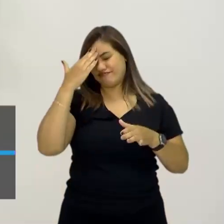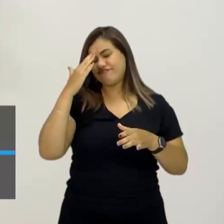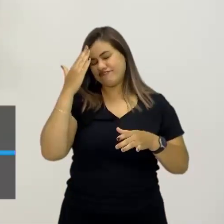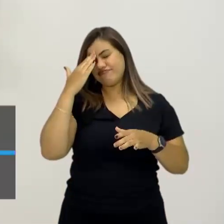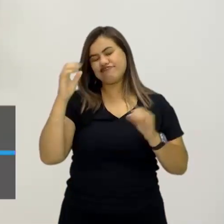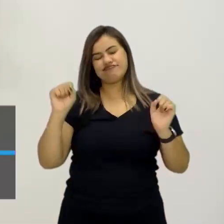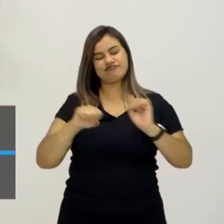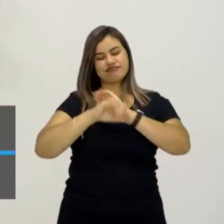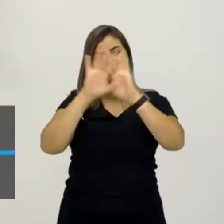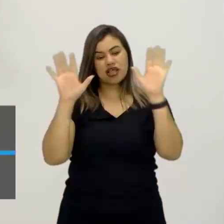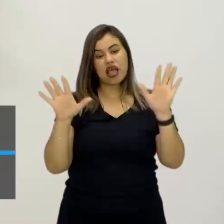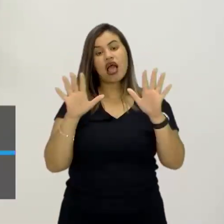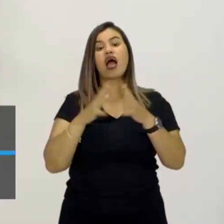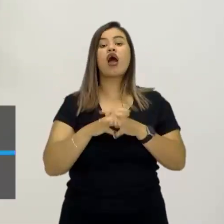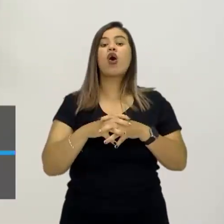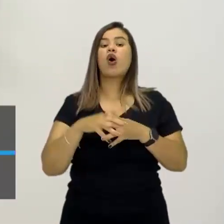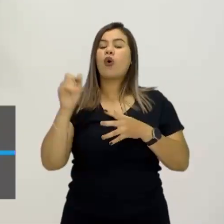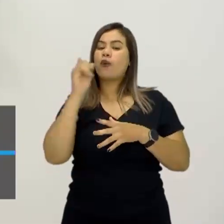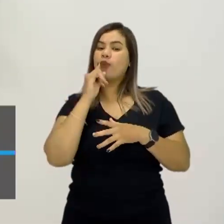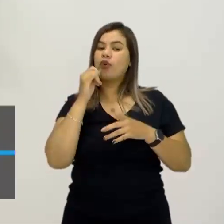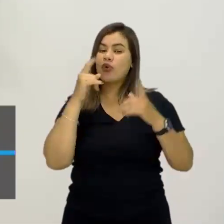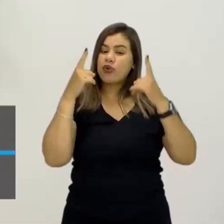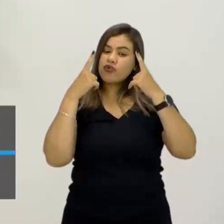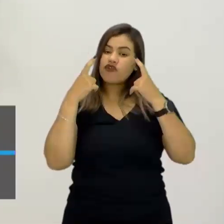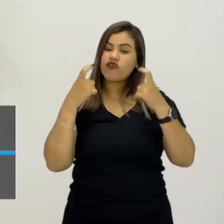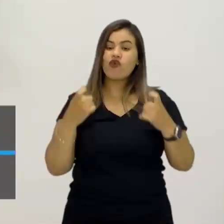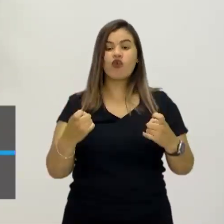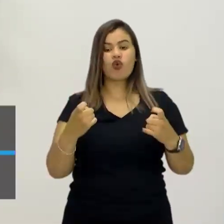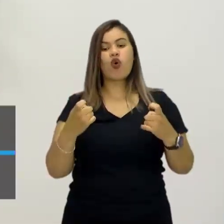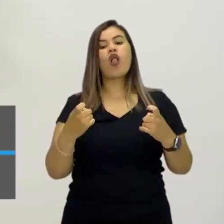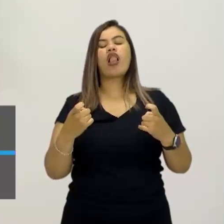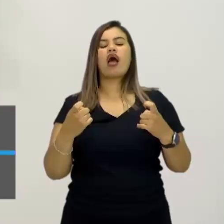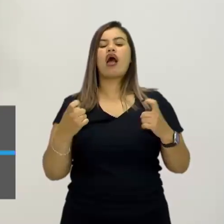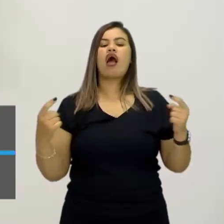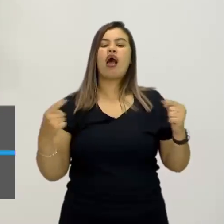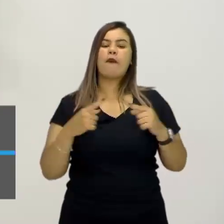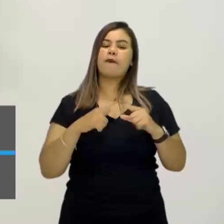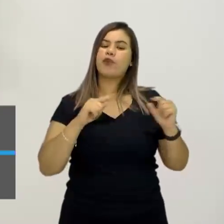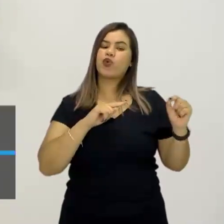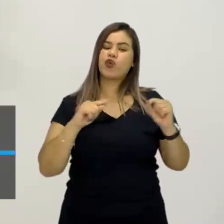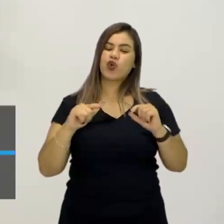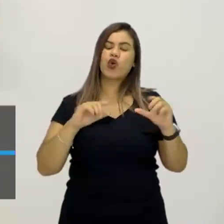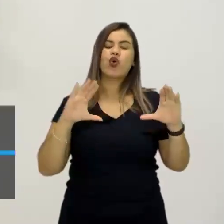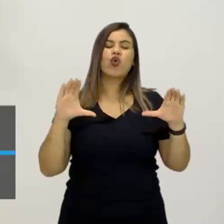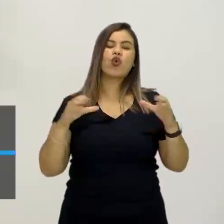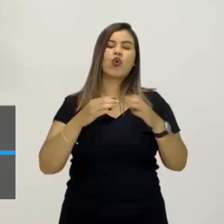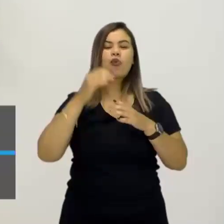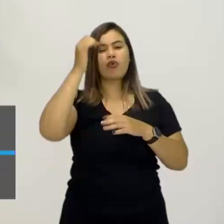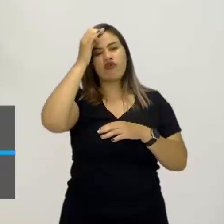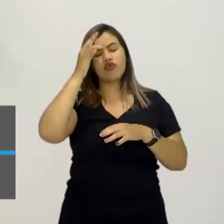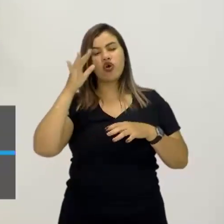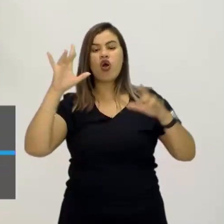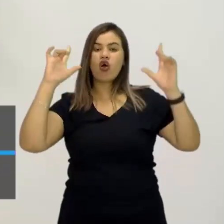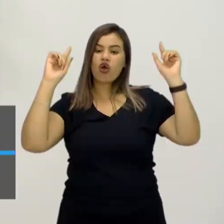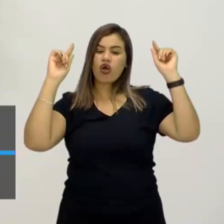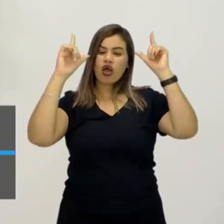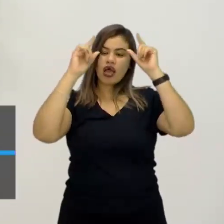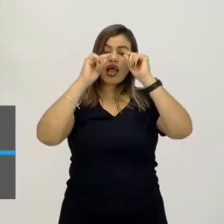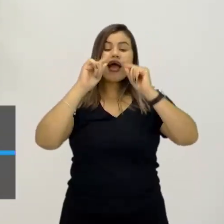falei algumas aulas atrás, uma violência, classicamente, pelos filósofos gregos, sendo definida como